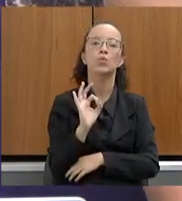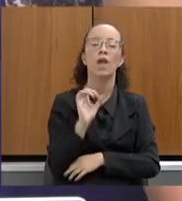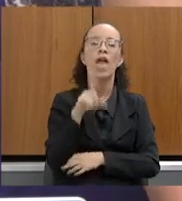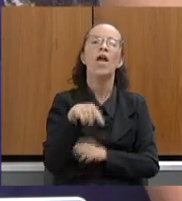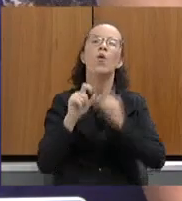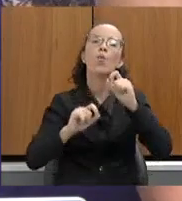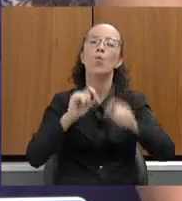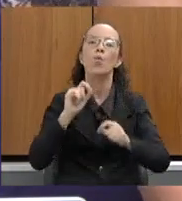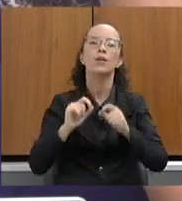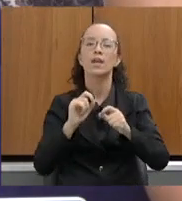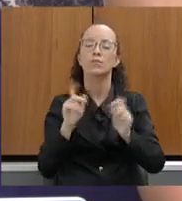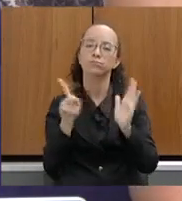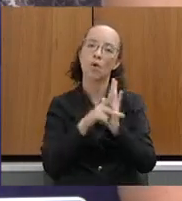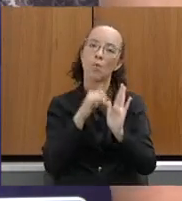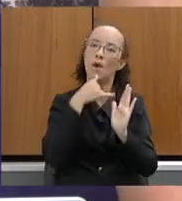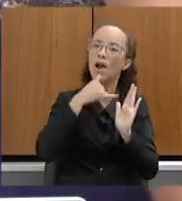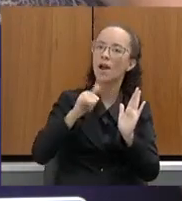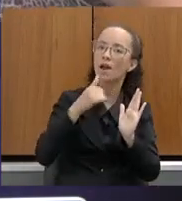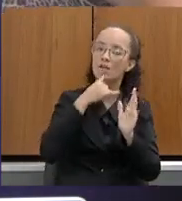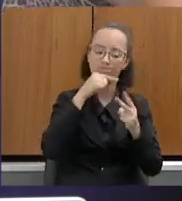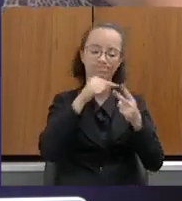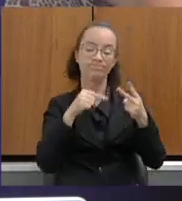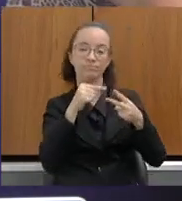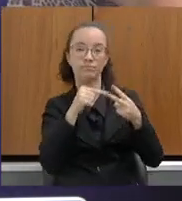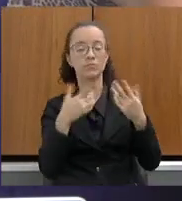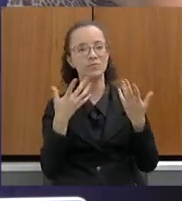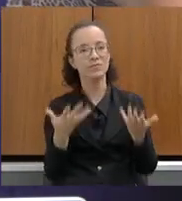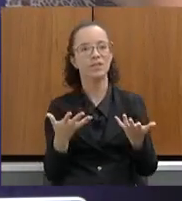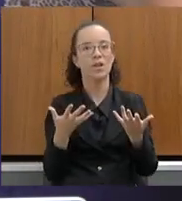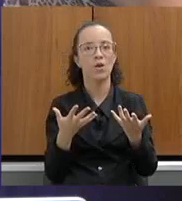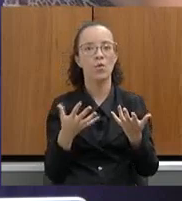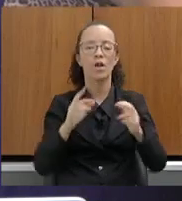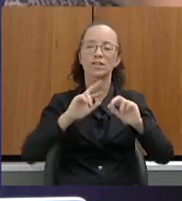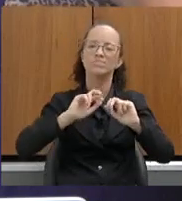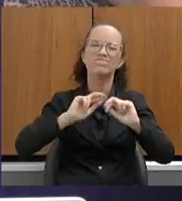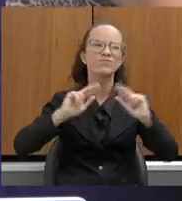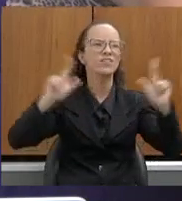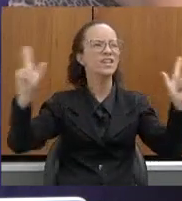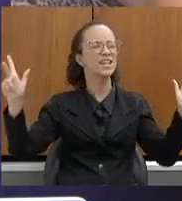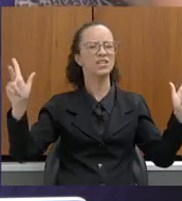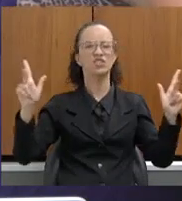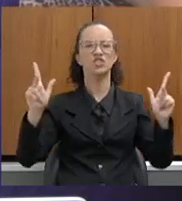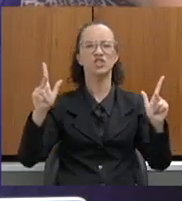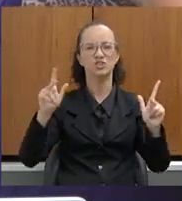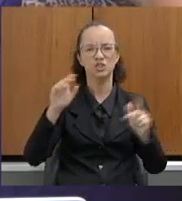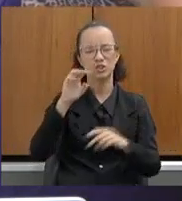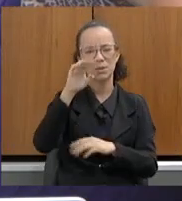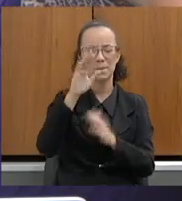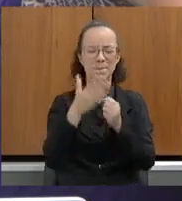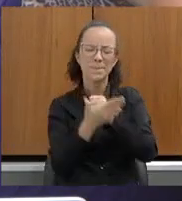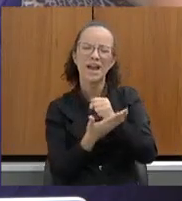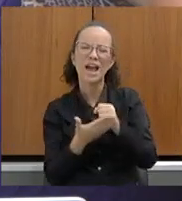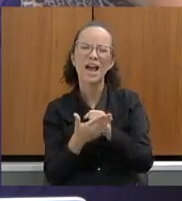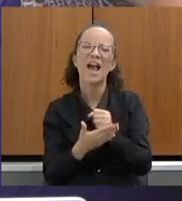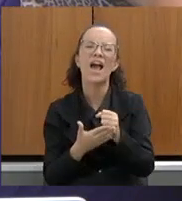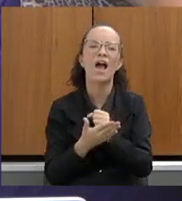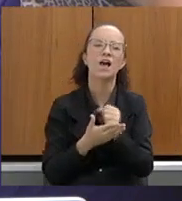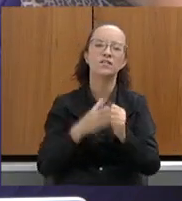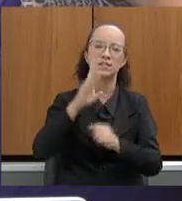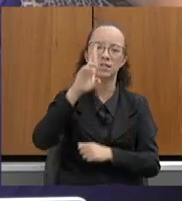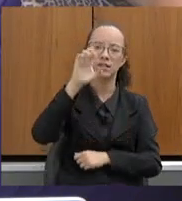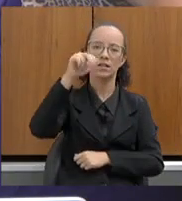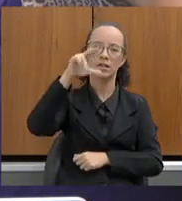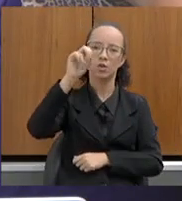setor de energia. Então, essa diversificação da matriz energética com bases renováveis que nós temos promovido no Estado,